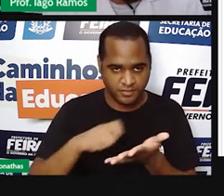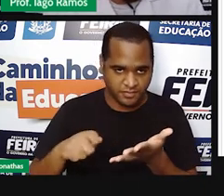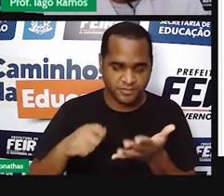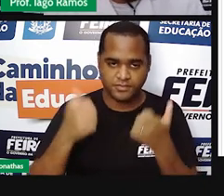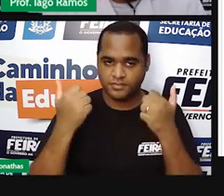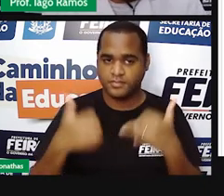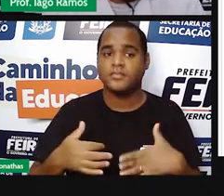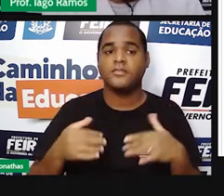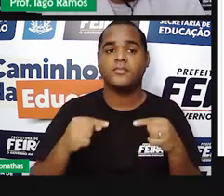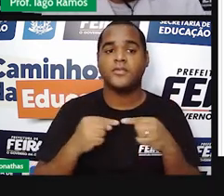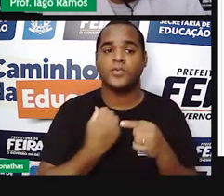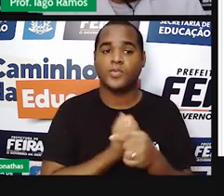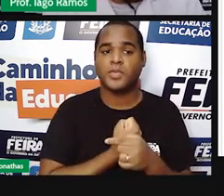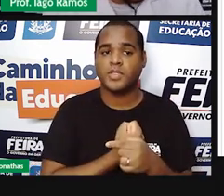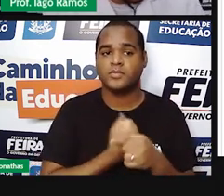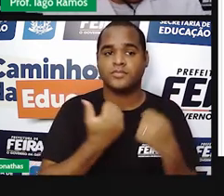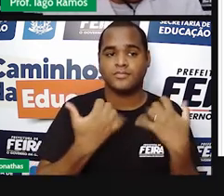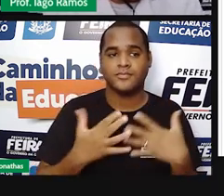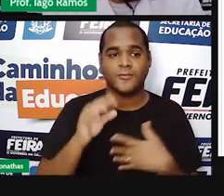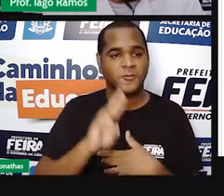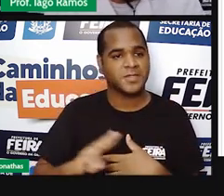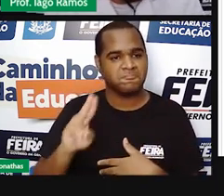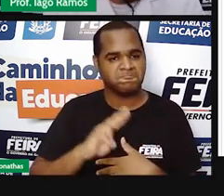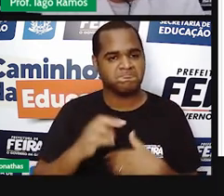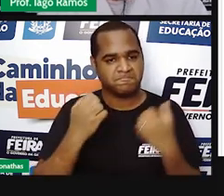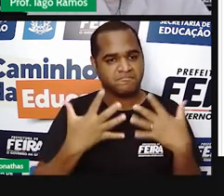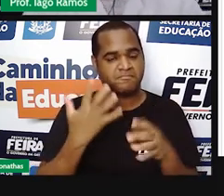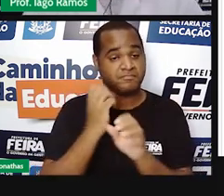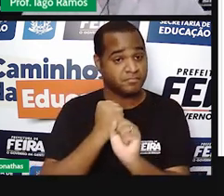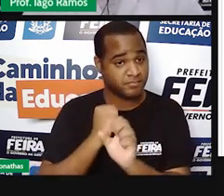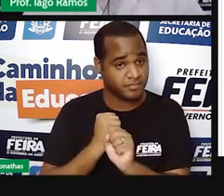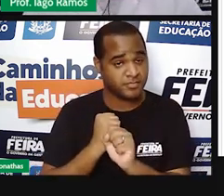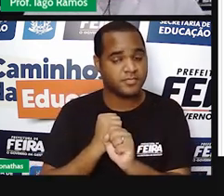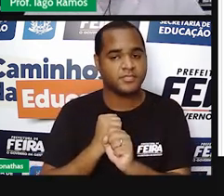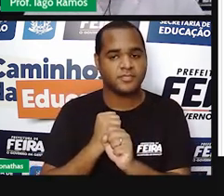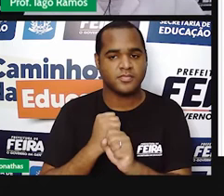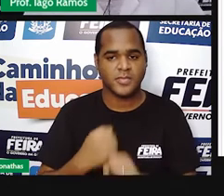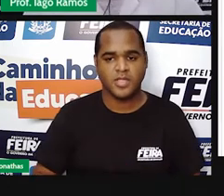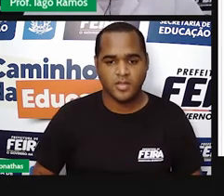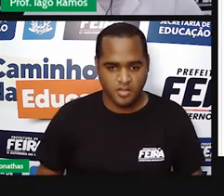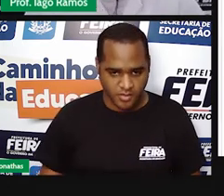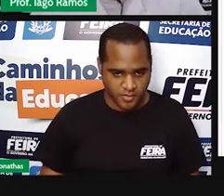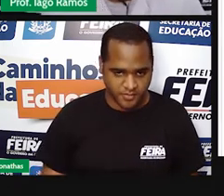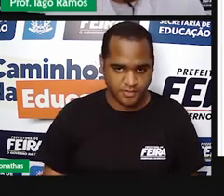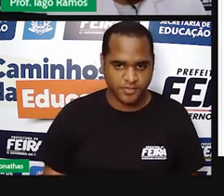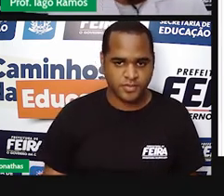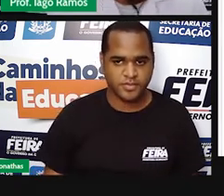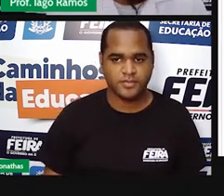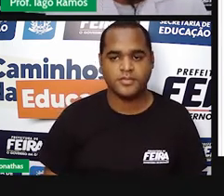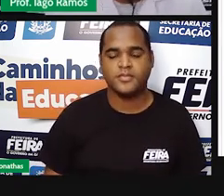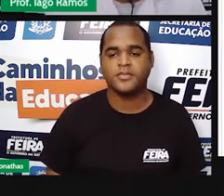números usados na contagem. Opa!